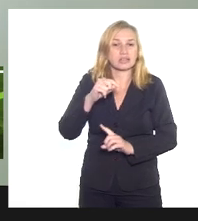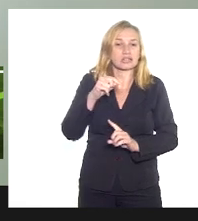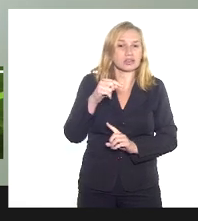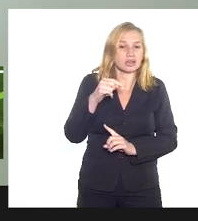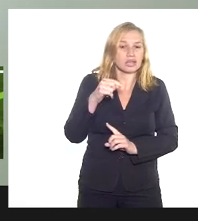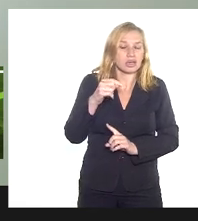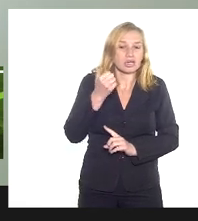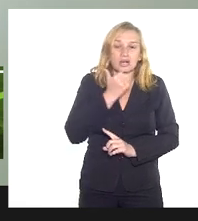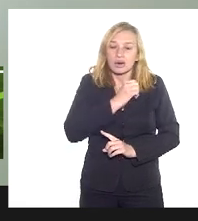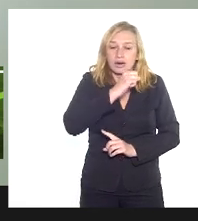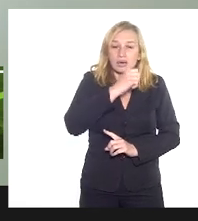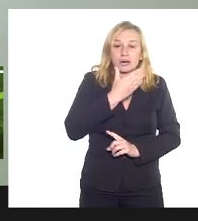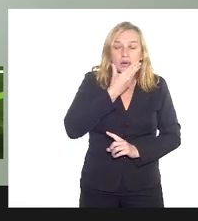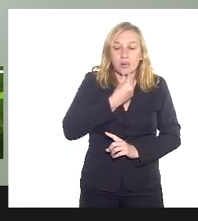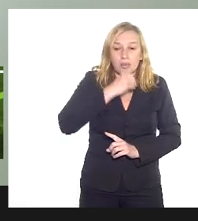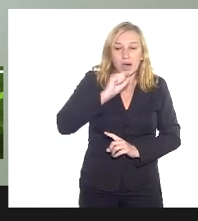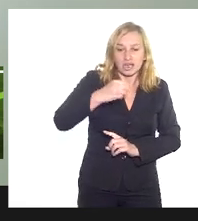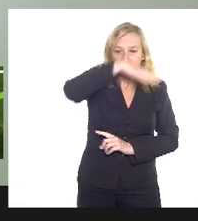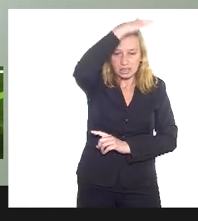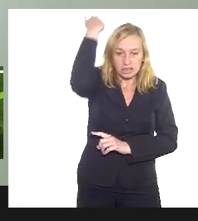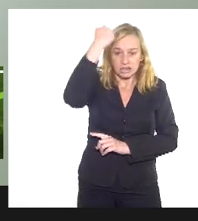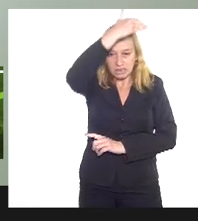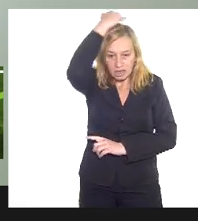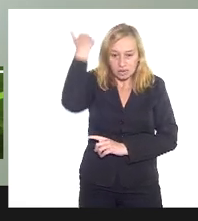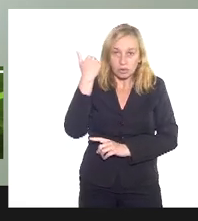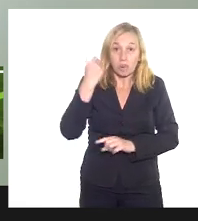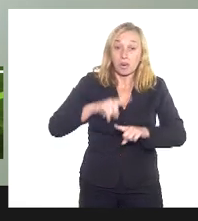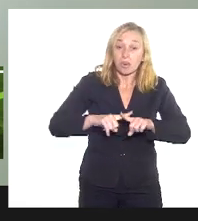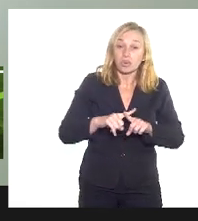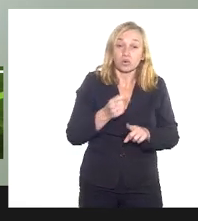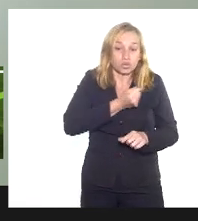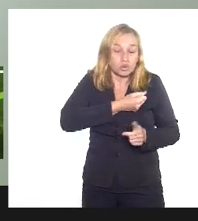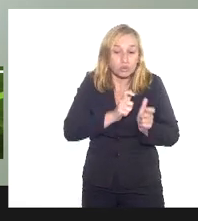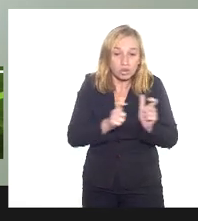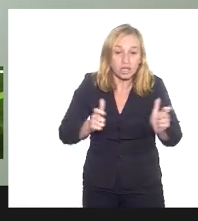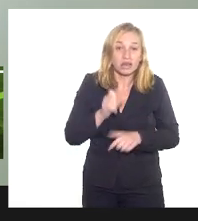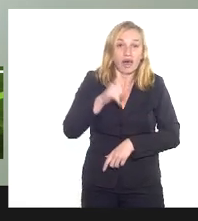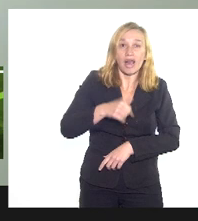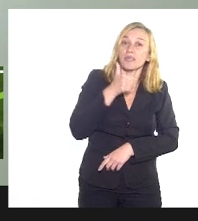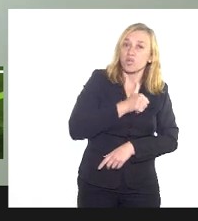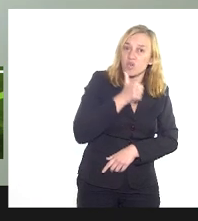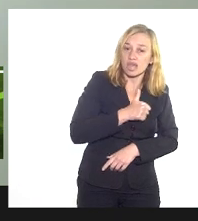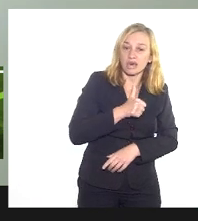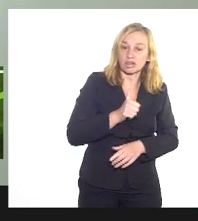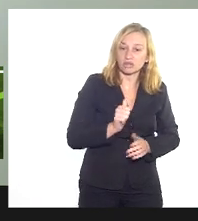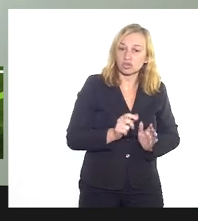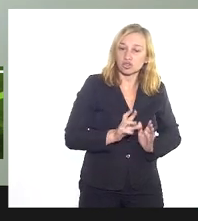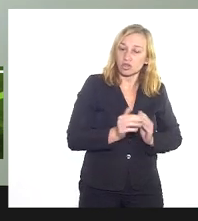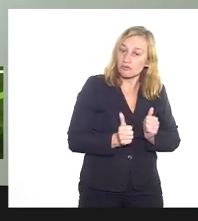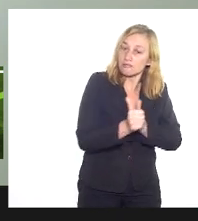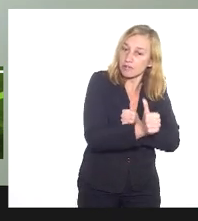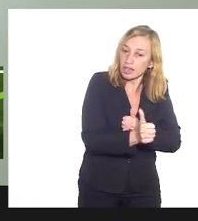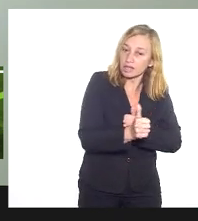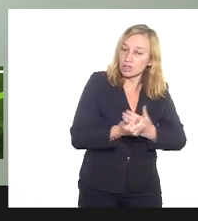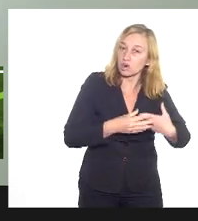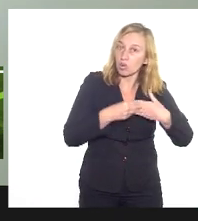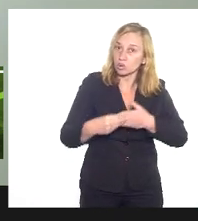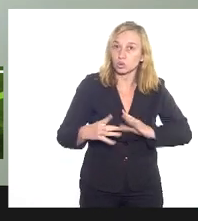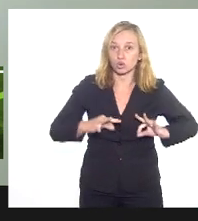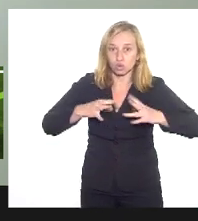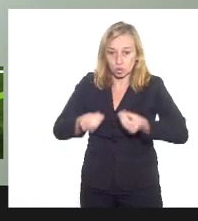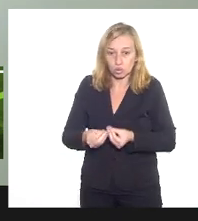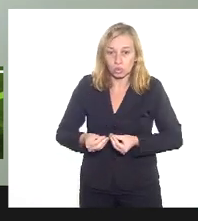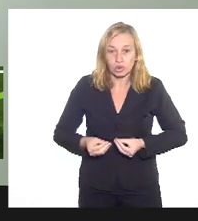que conduz os terreiros, mas a sua maioria são mulheres, elas é que encabeçam os seus terreiros e que conduzem tudo,